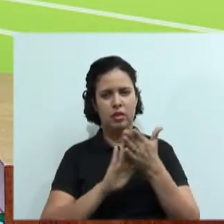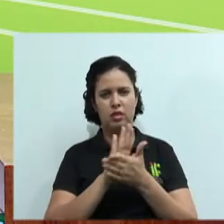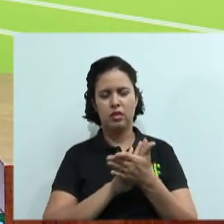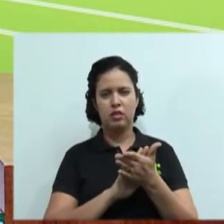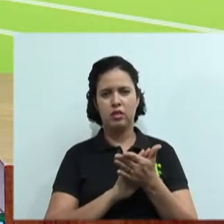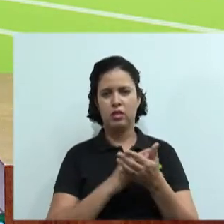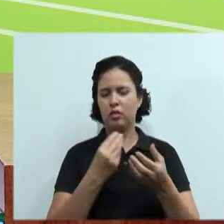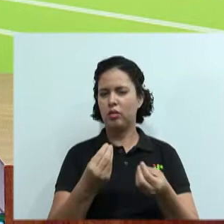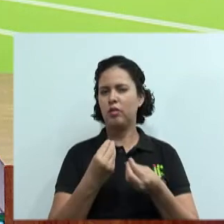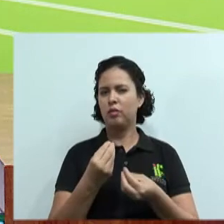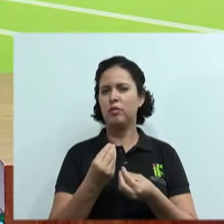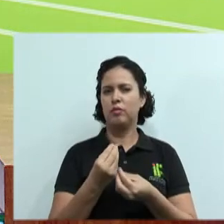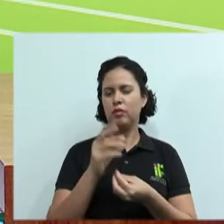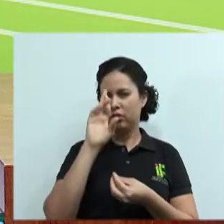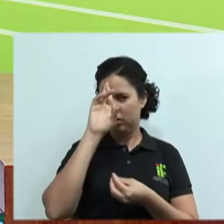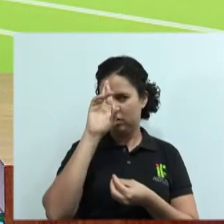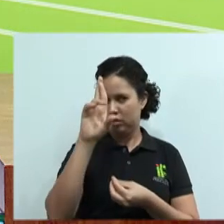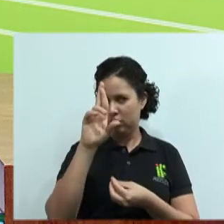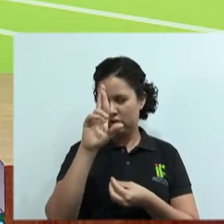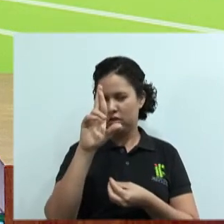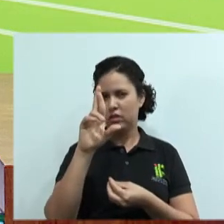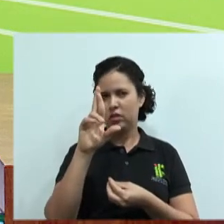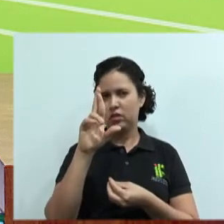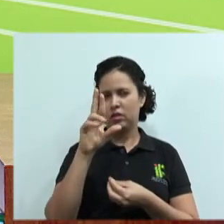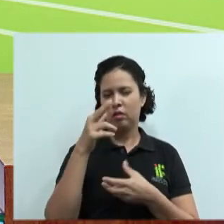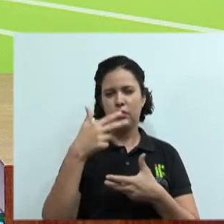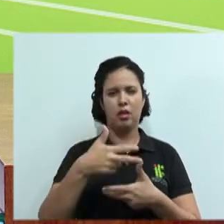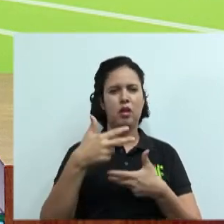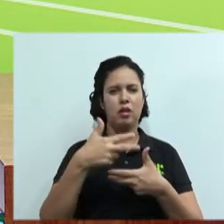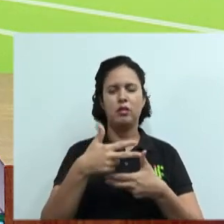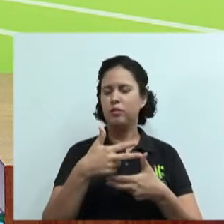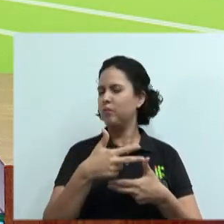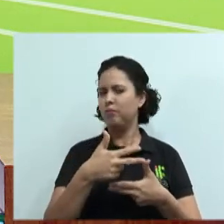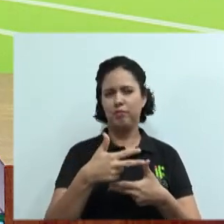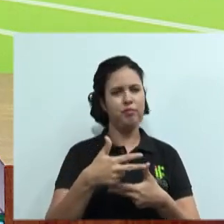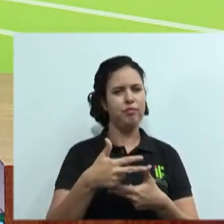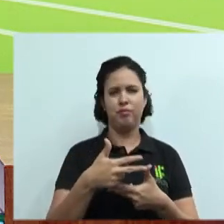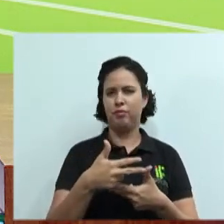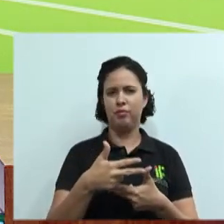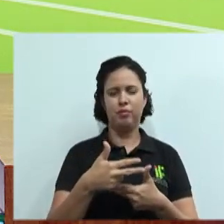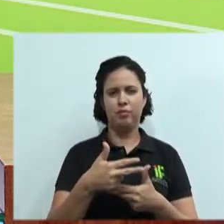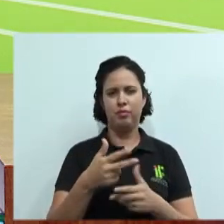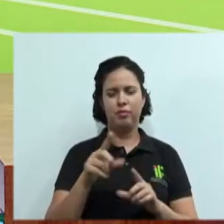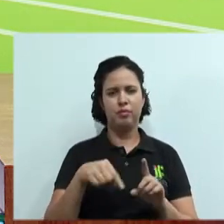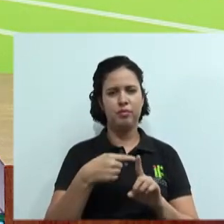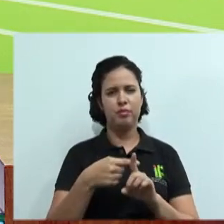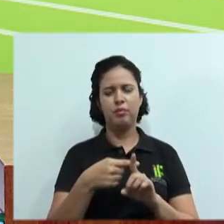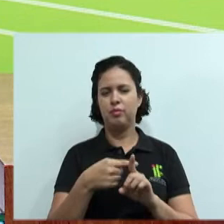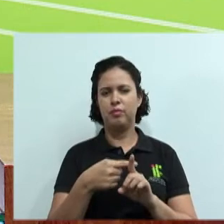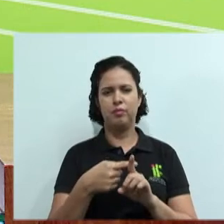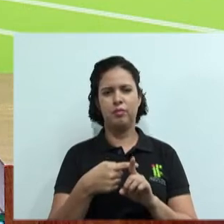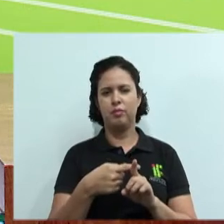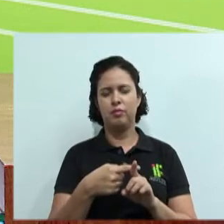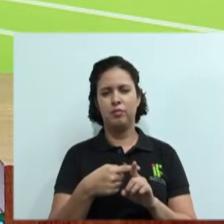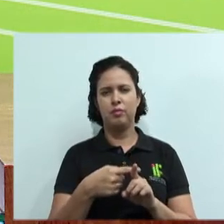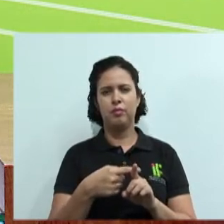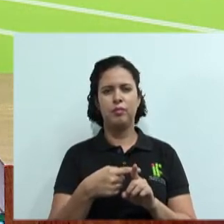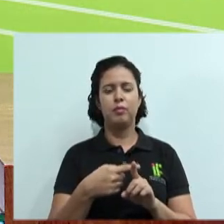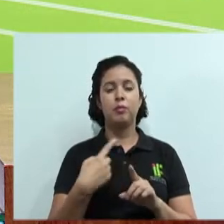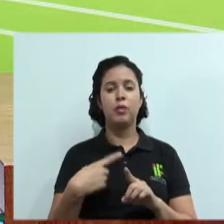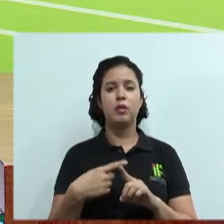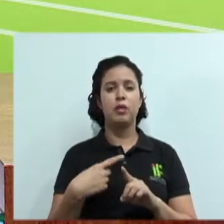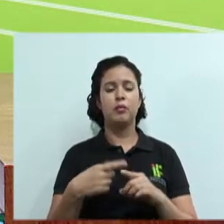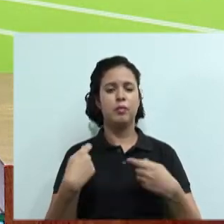se ele fosse só assim, malandro, para conversar com o chefe dele. Será que ele teria um resultado positivo? Claro que não. Claro que não.